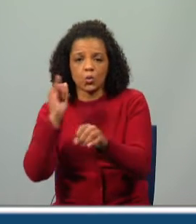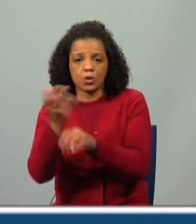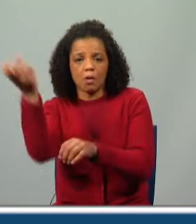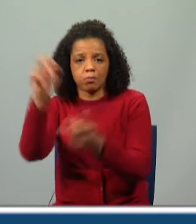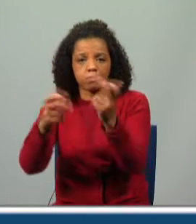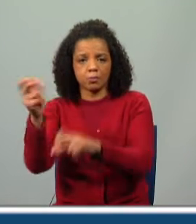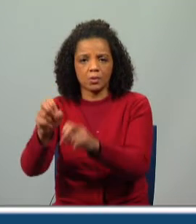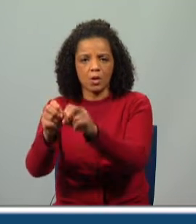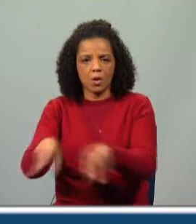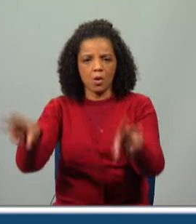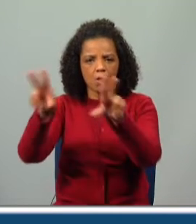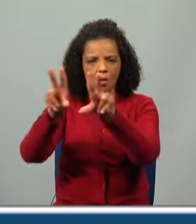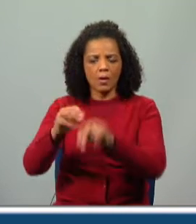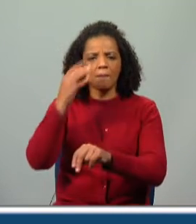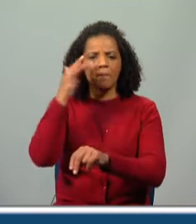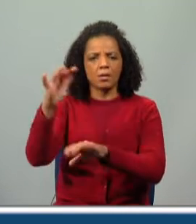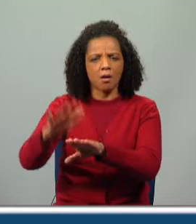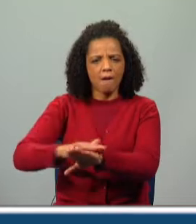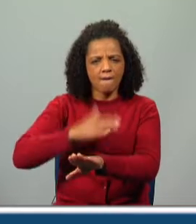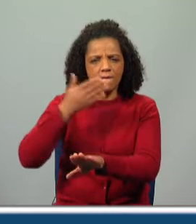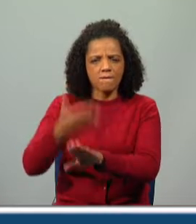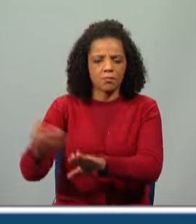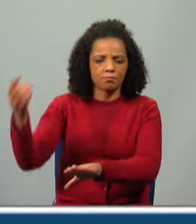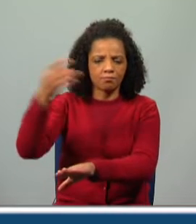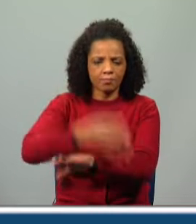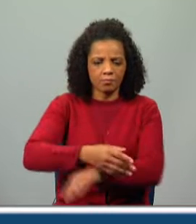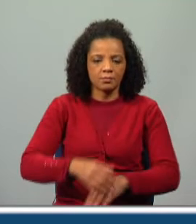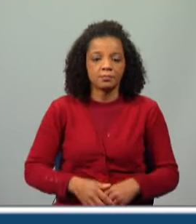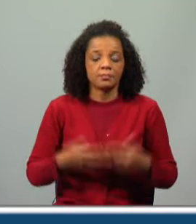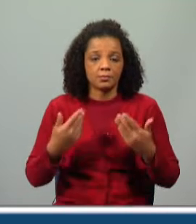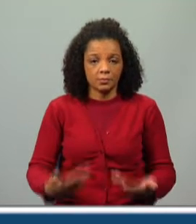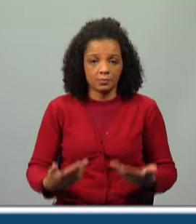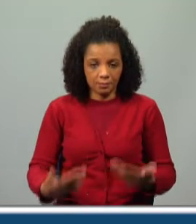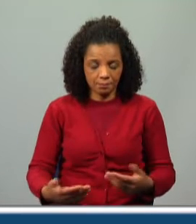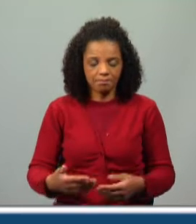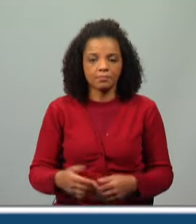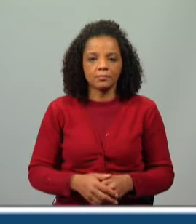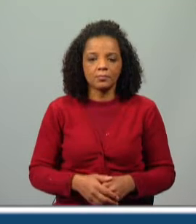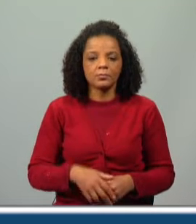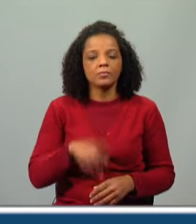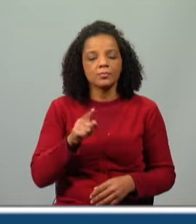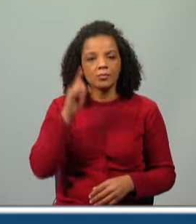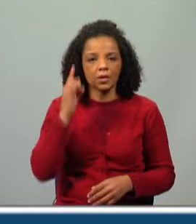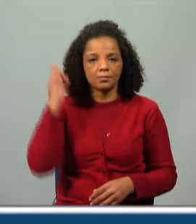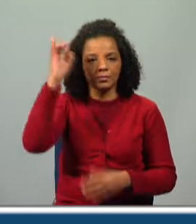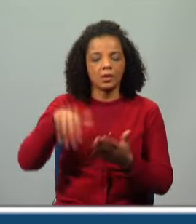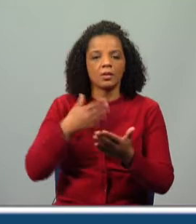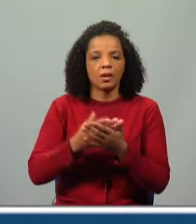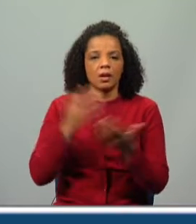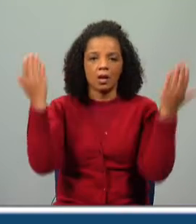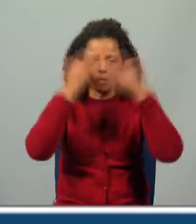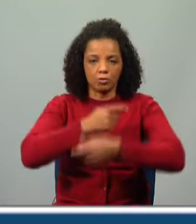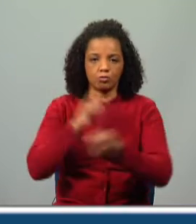novinhas em folha, brilhando ainda mais do que as antigas. Assim, de certa maneira, ela renovava à noite.